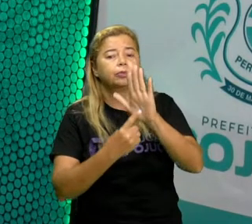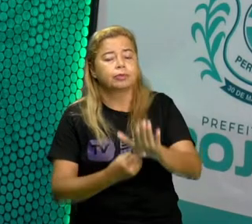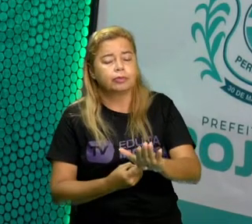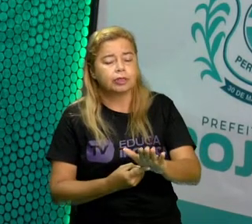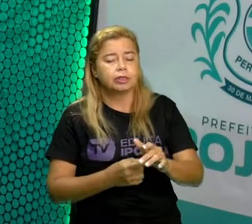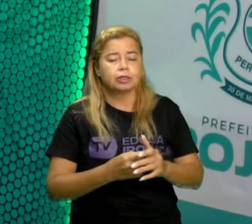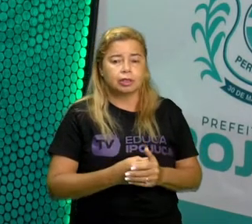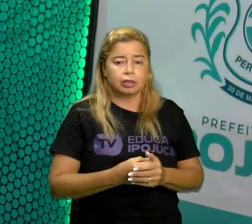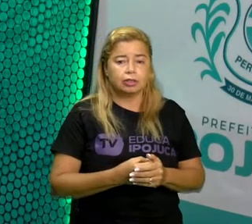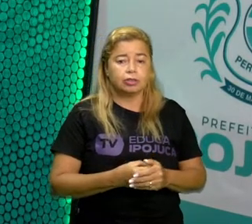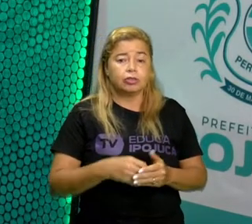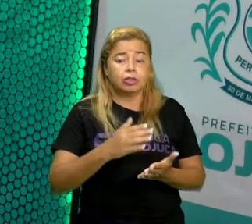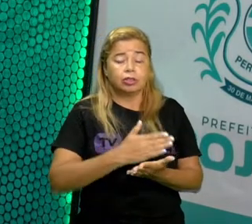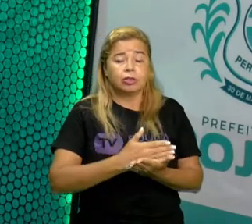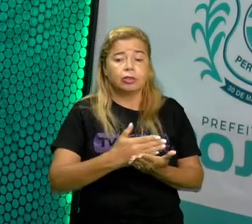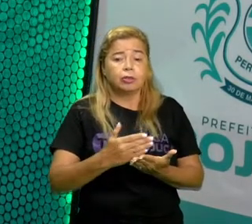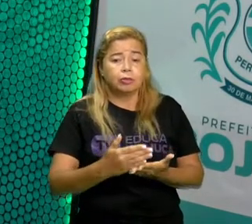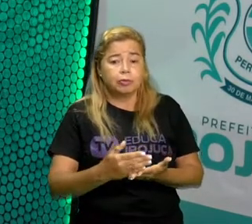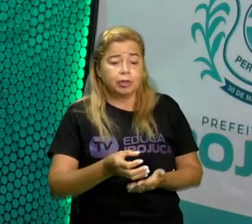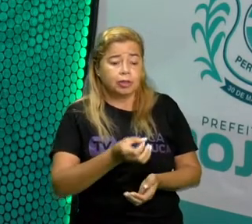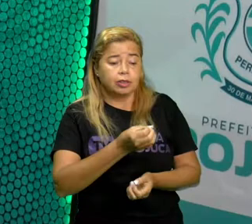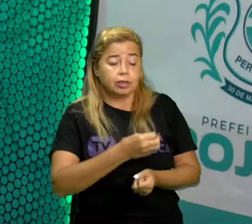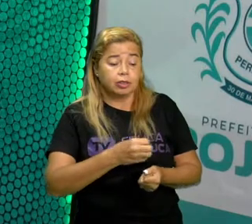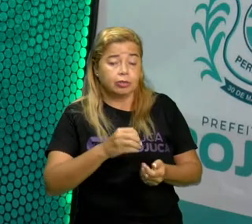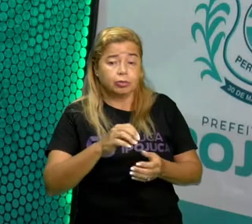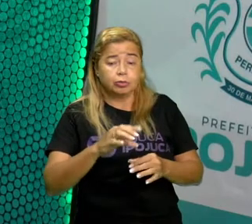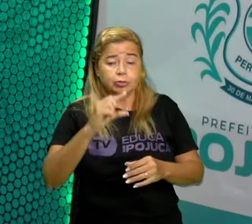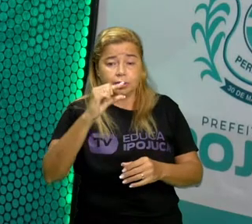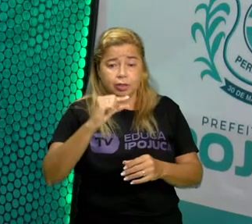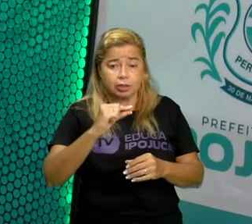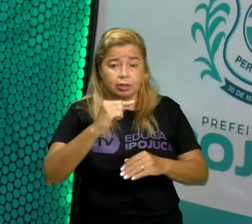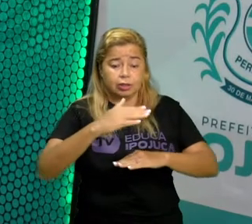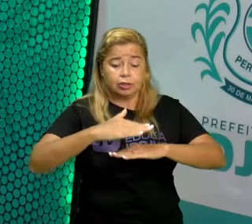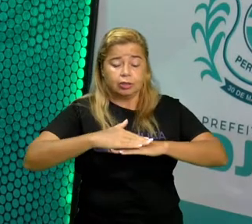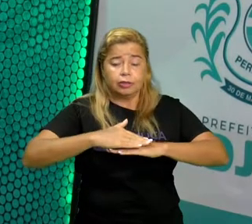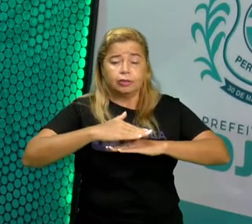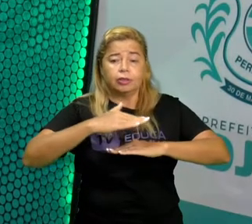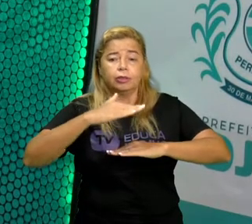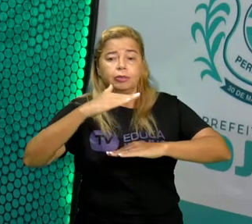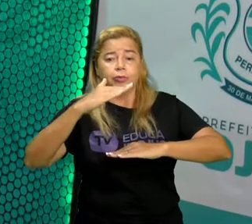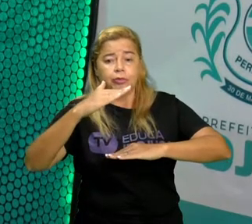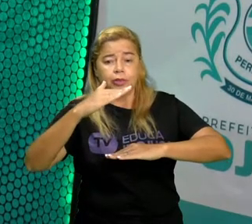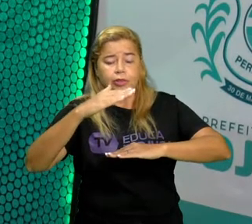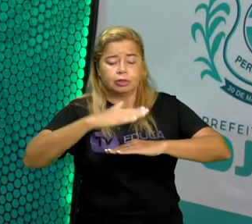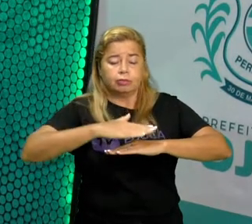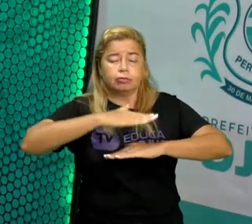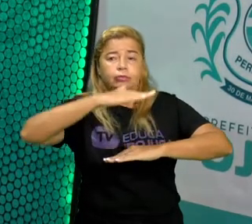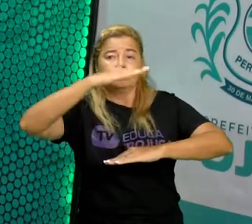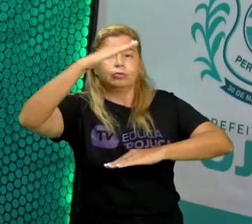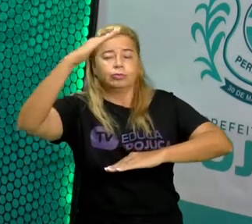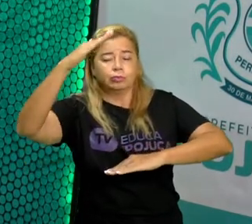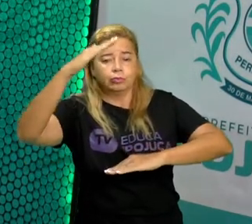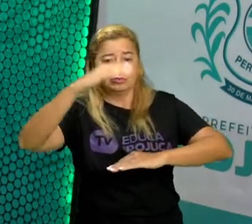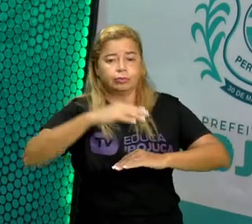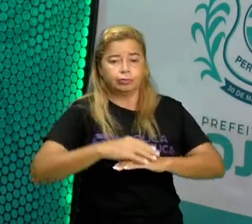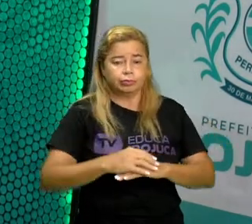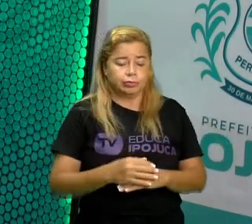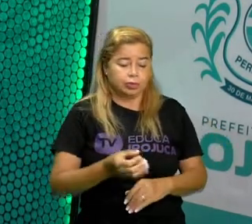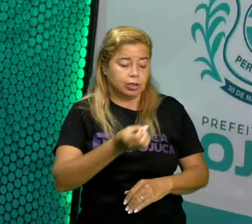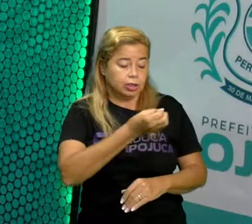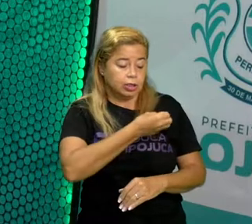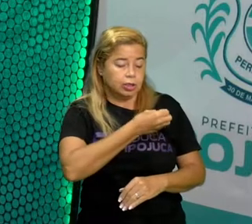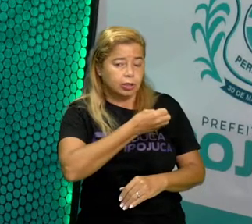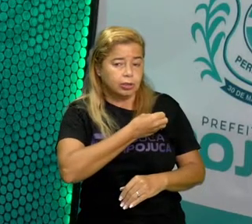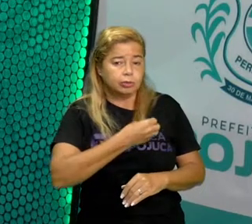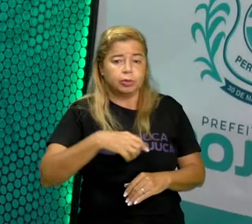menor ao maior. Ordem crescente. Número do menor